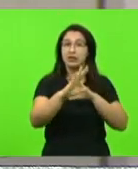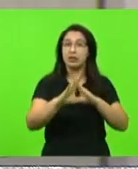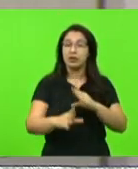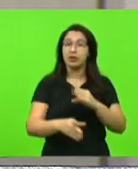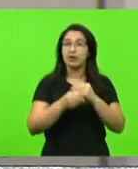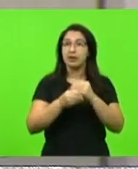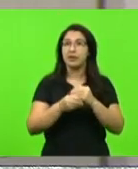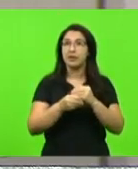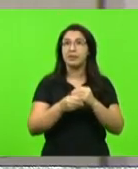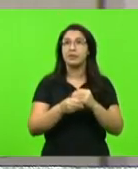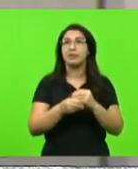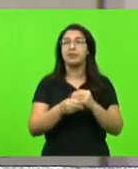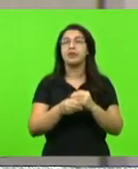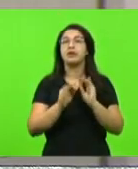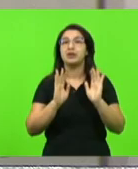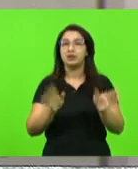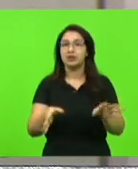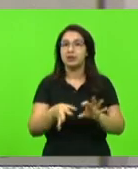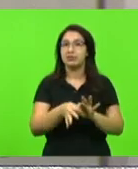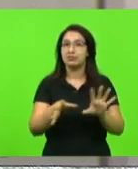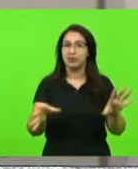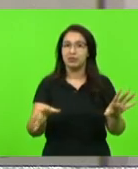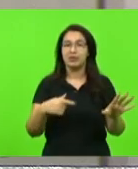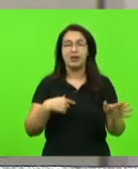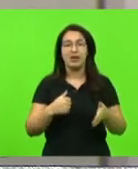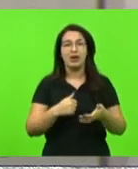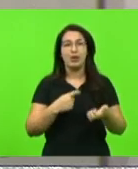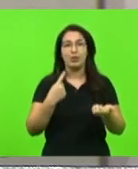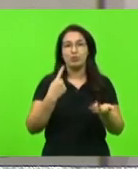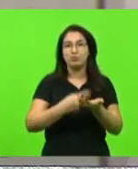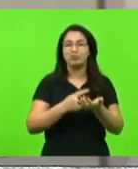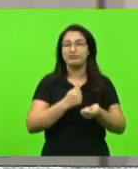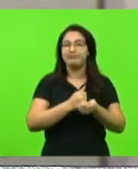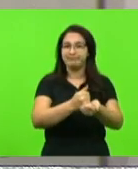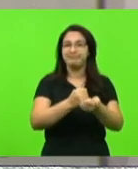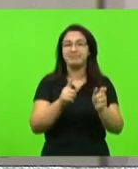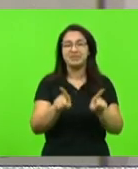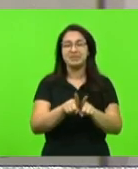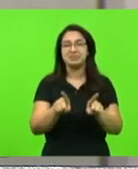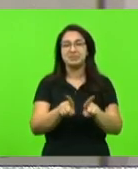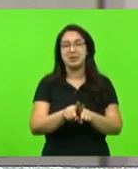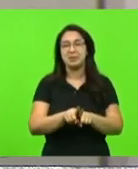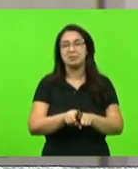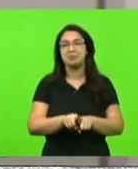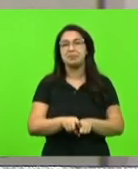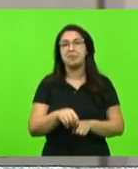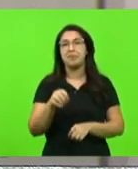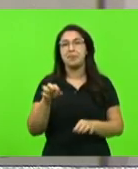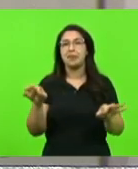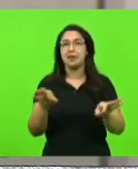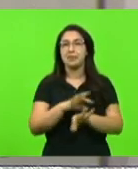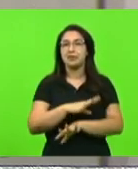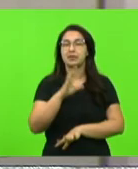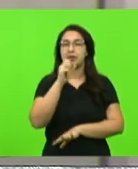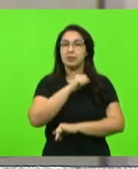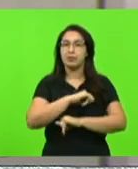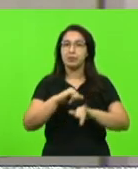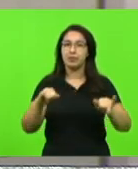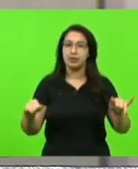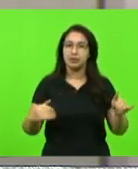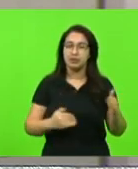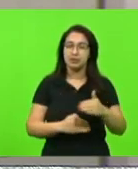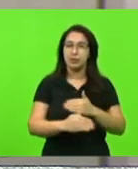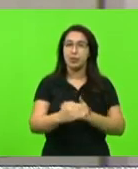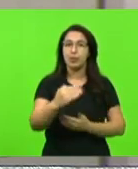e provavelmente já foi liberado. Sou parceiro também. Finalizando breves comunicações, entraremos no horário destinado